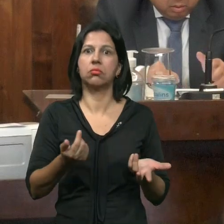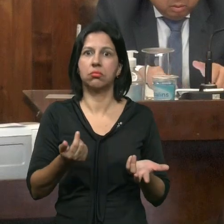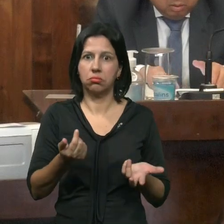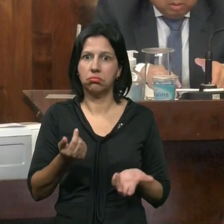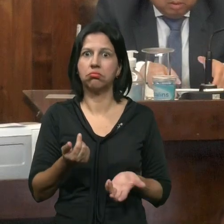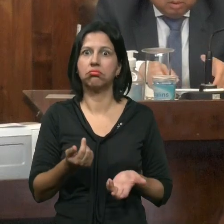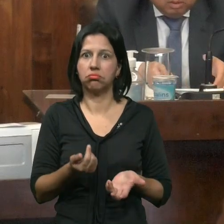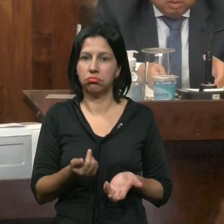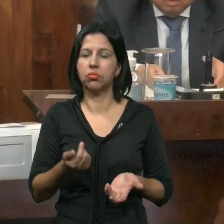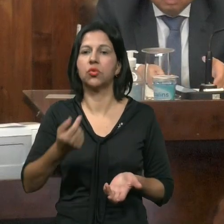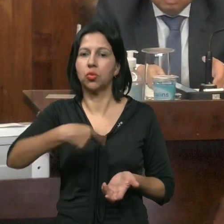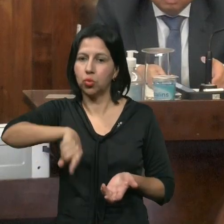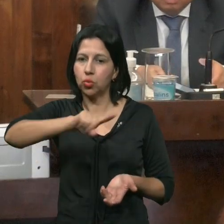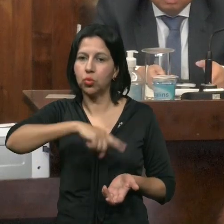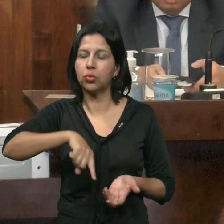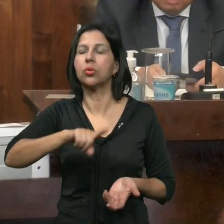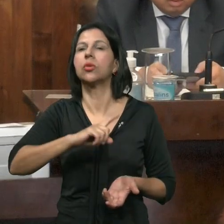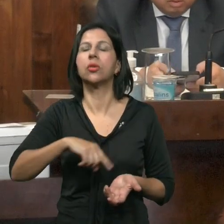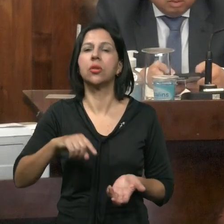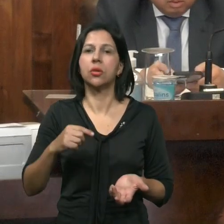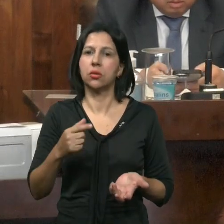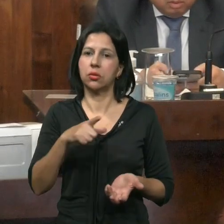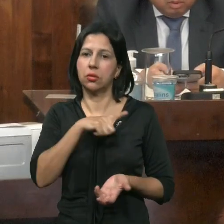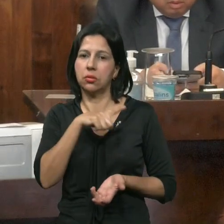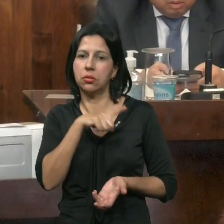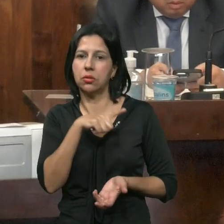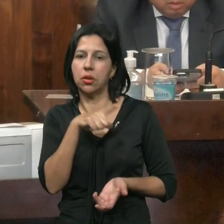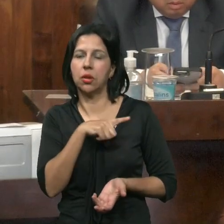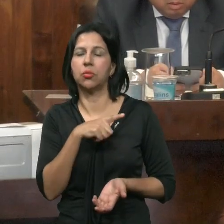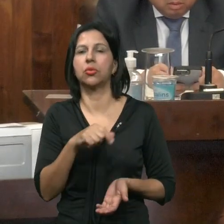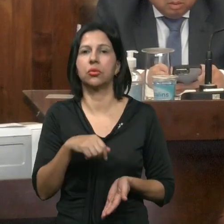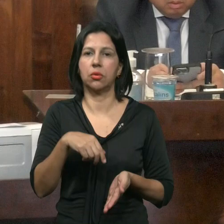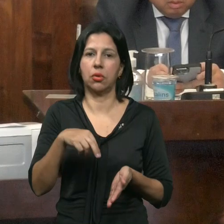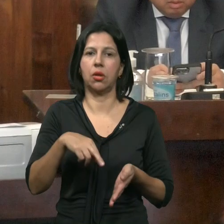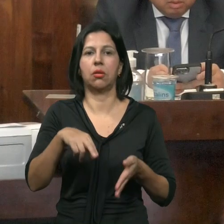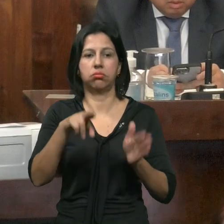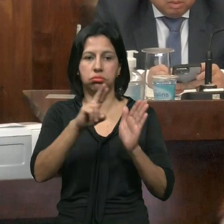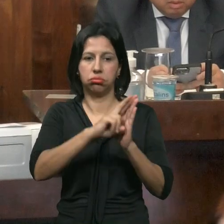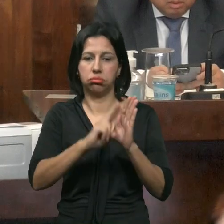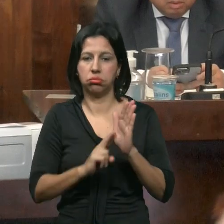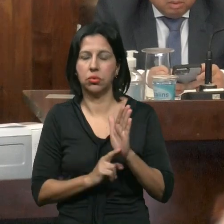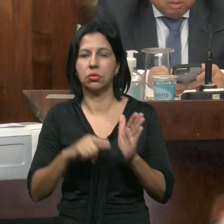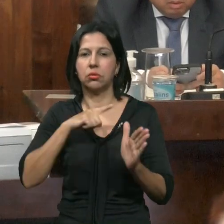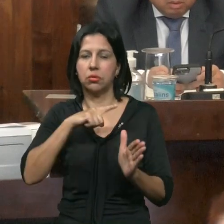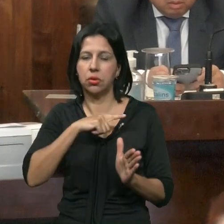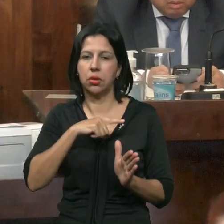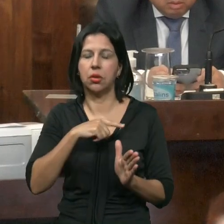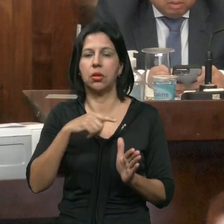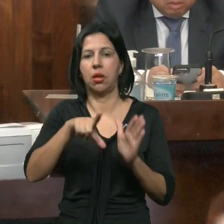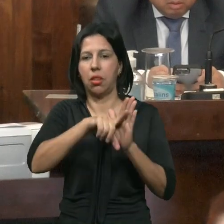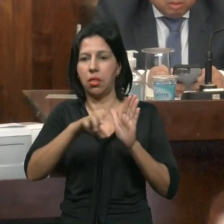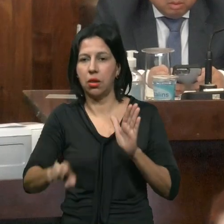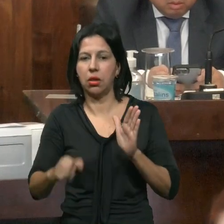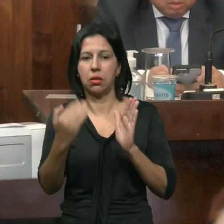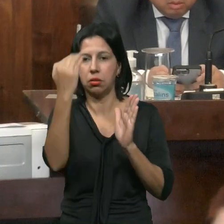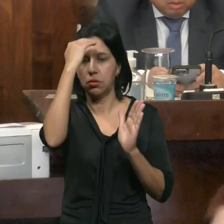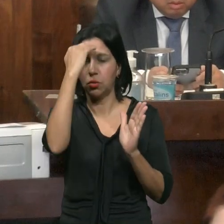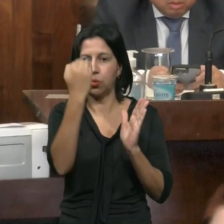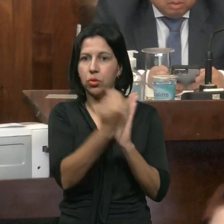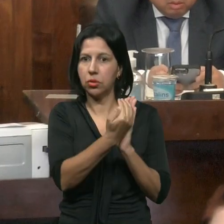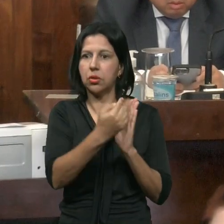Somos Regimentalistas Nós Temos O Regimento Interno Da Câmara Nós Temos A Lei Orgânica Do Município E Somos